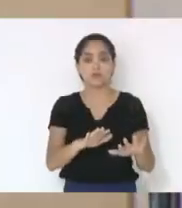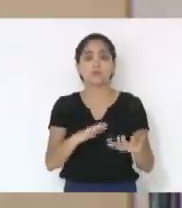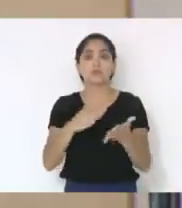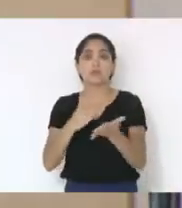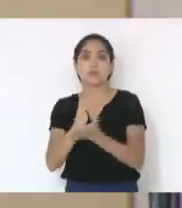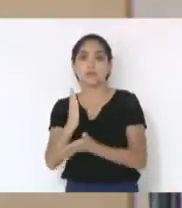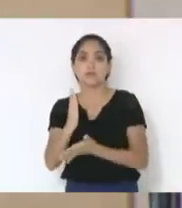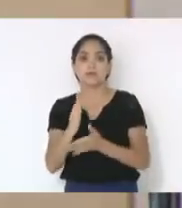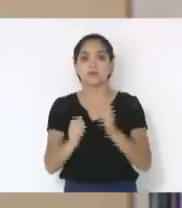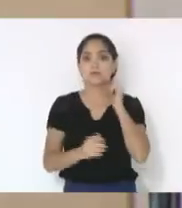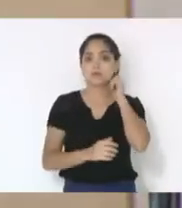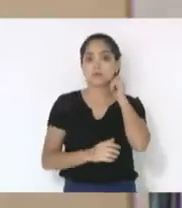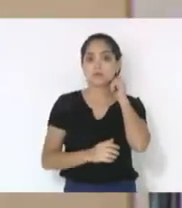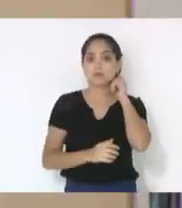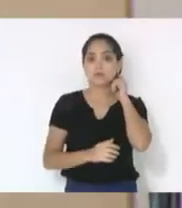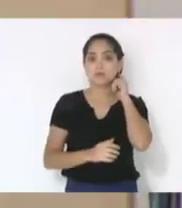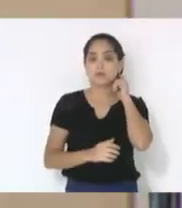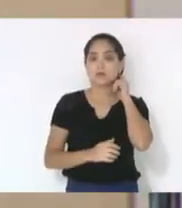aprovado.